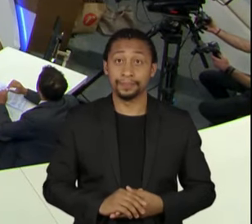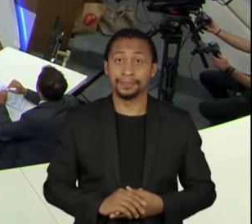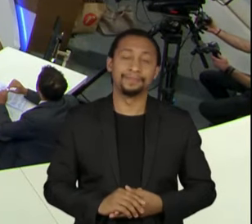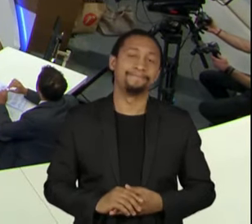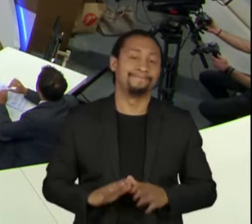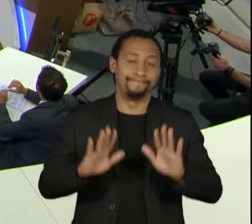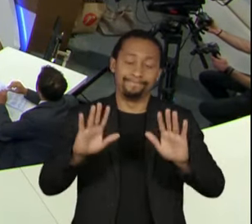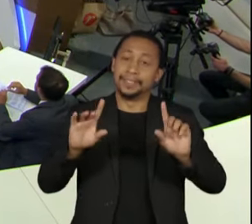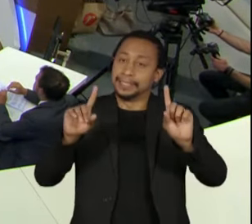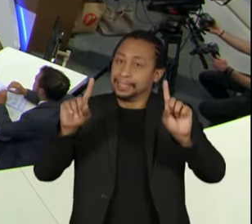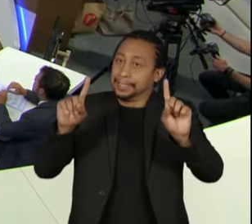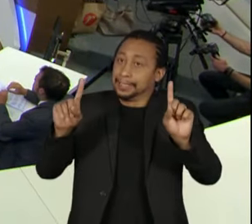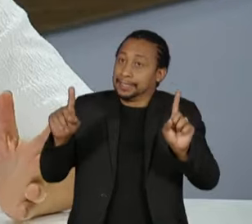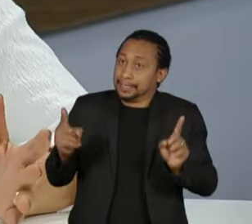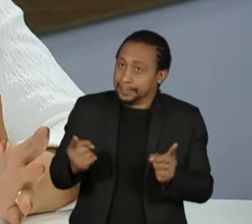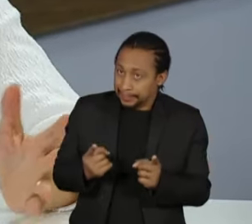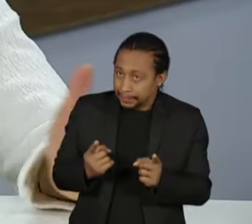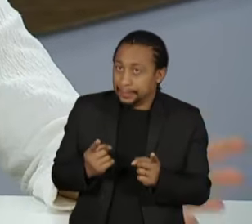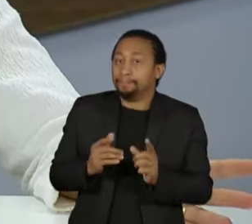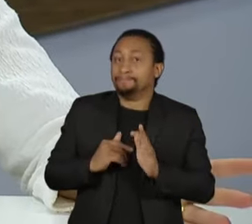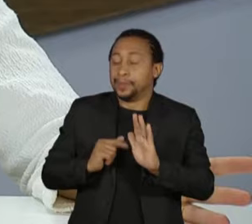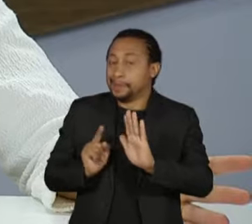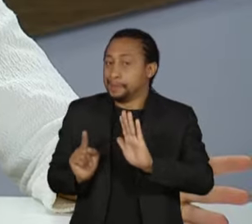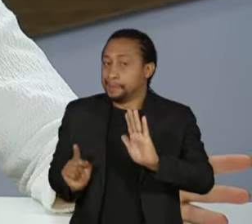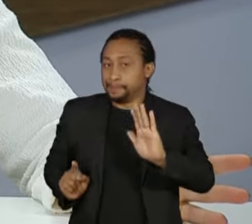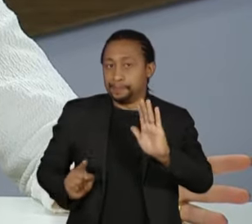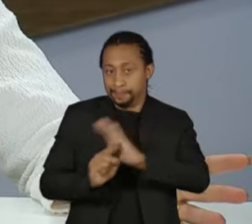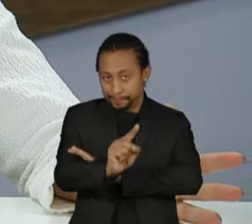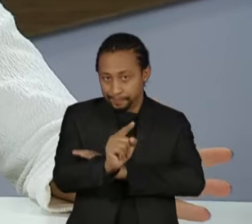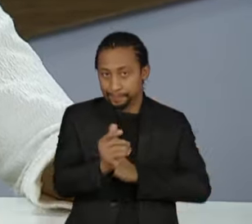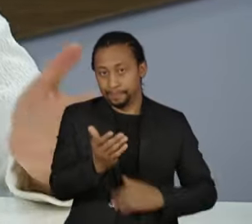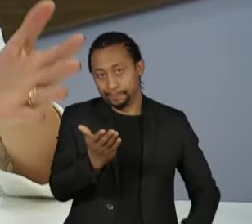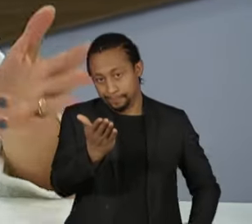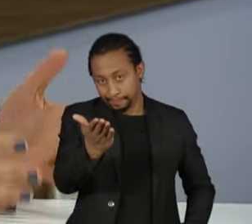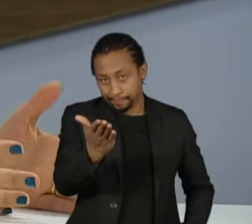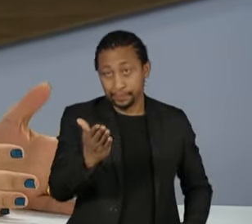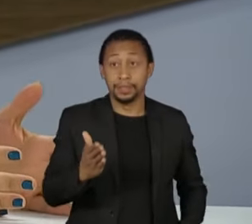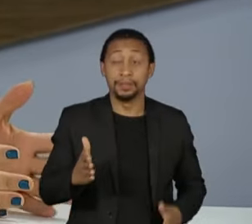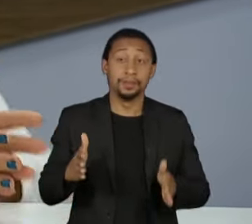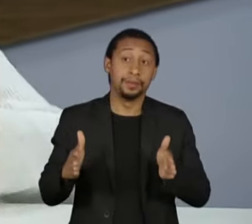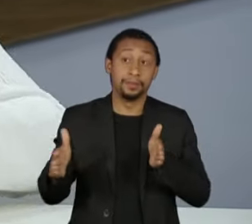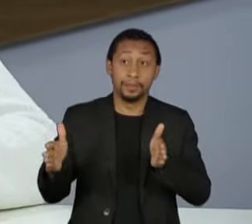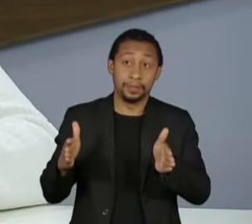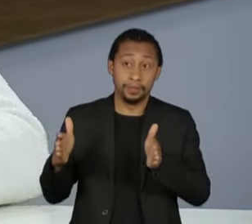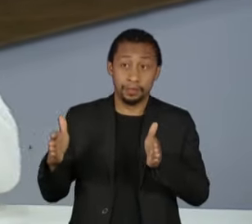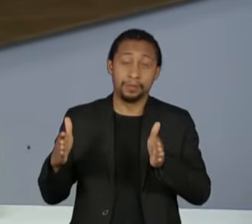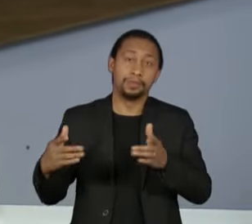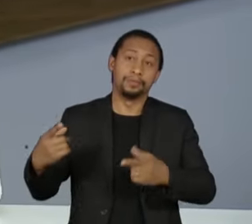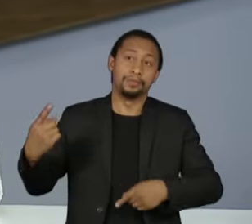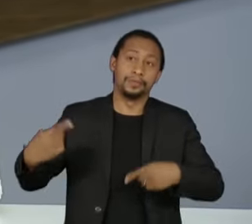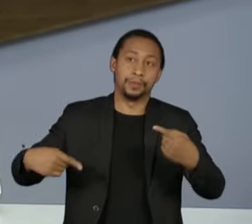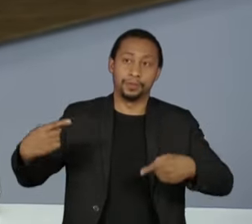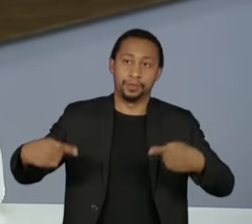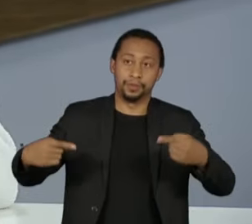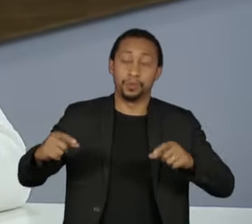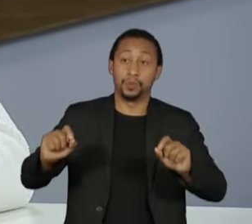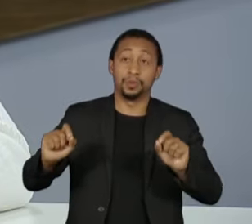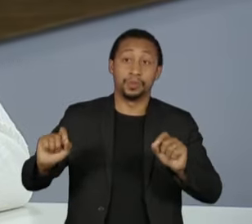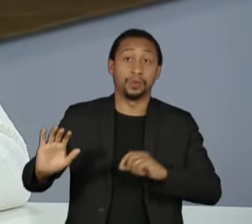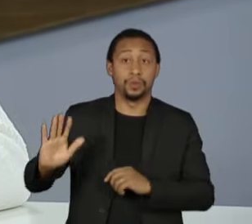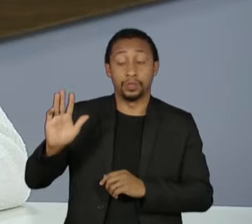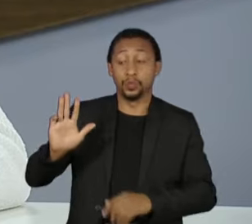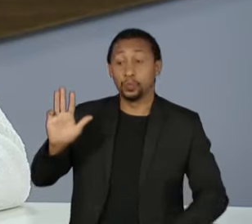parênteses na nossa conversa aqui para perguntar do fato político do momento, que é o presidente Lula indo ao